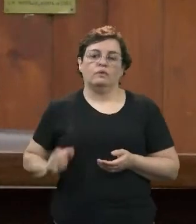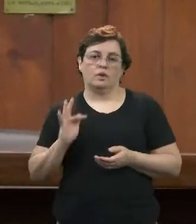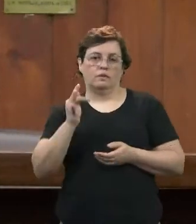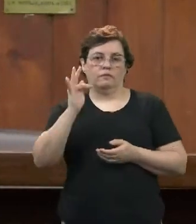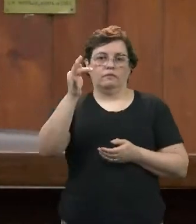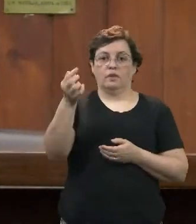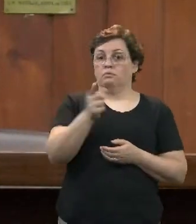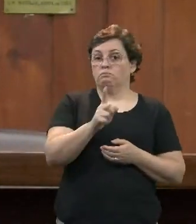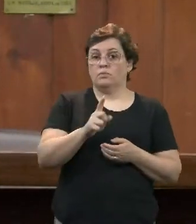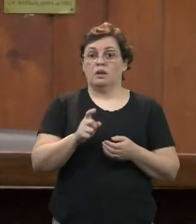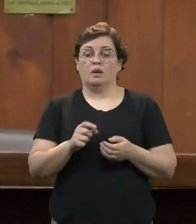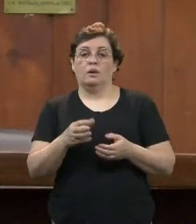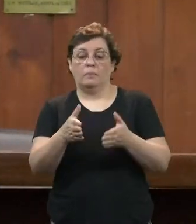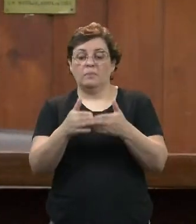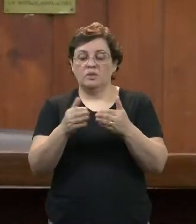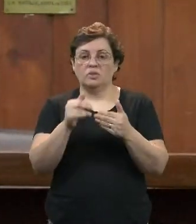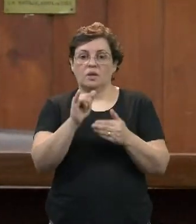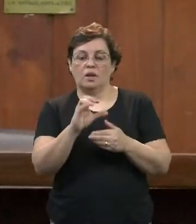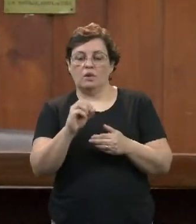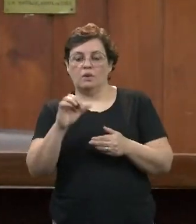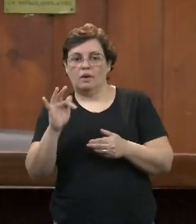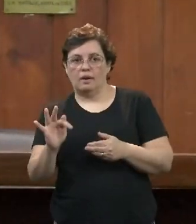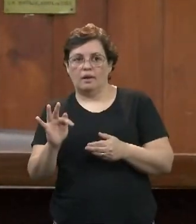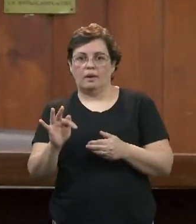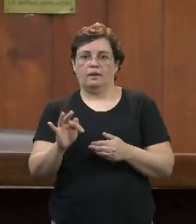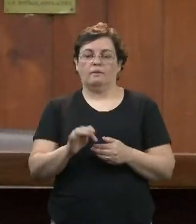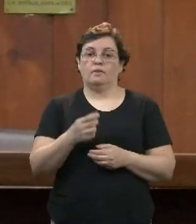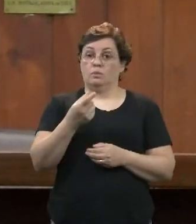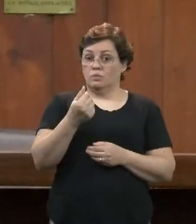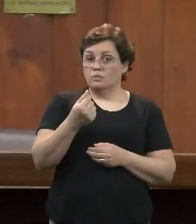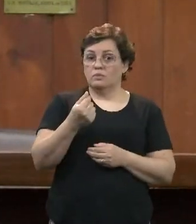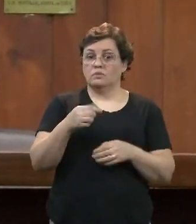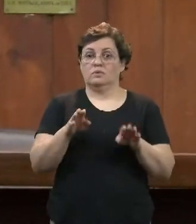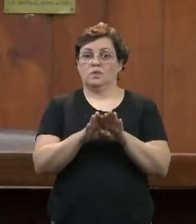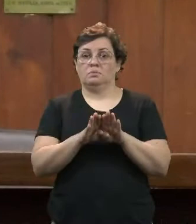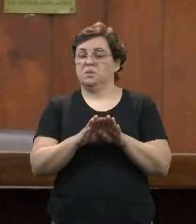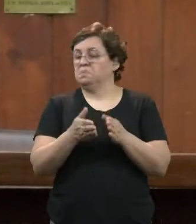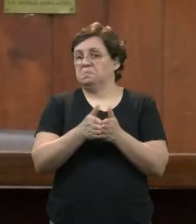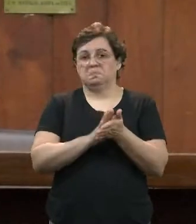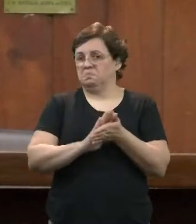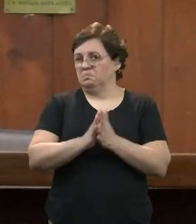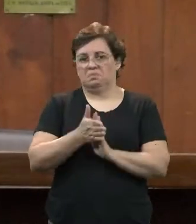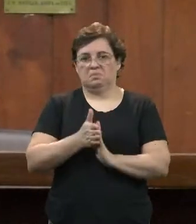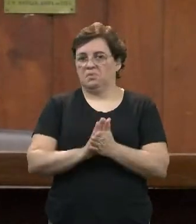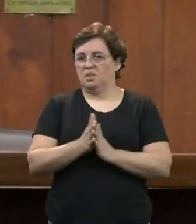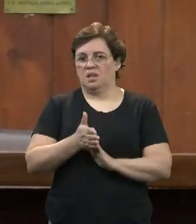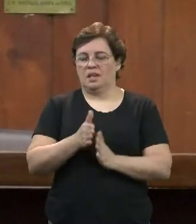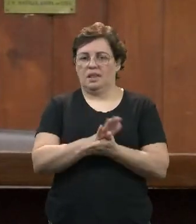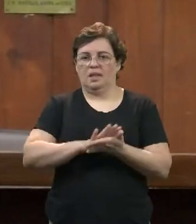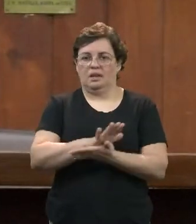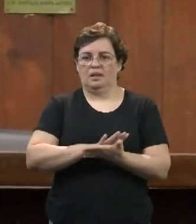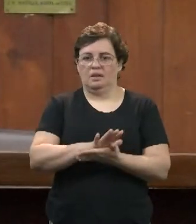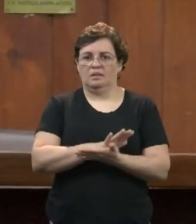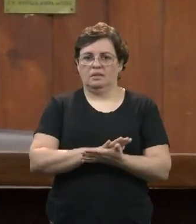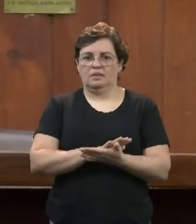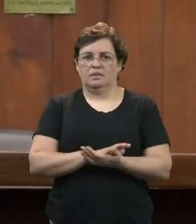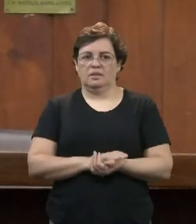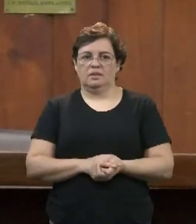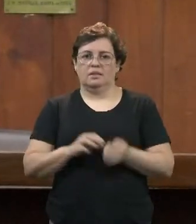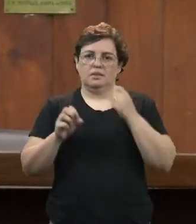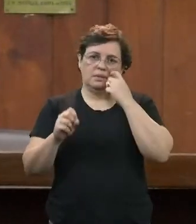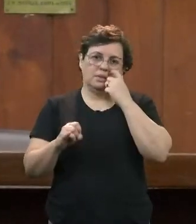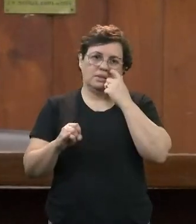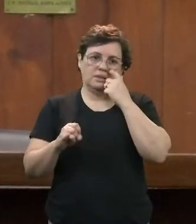nas operações financeiras. Então, o custo, presidente, também não haveria prejuízo nenhum. Pelo contrário, eu acho que a parcela, se a pessoa não